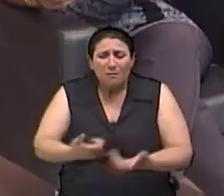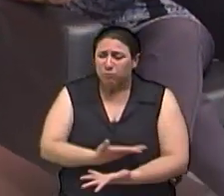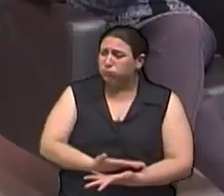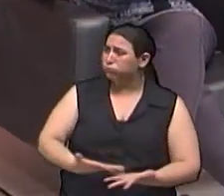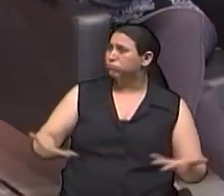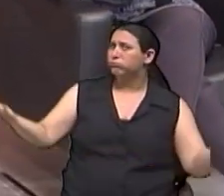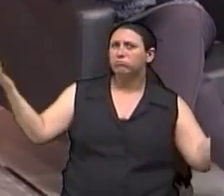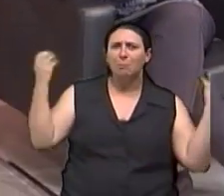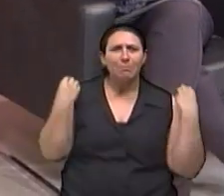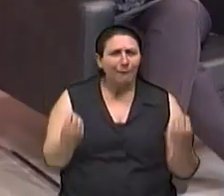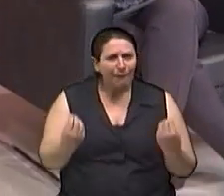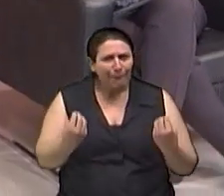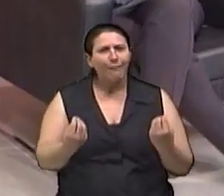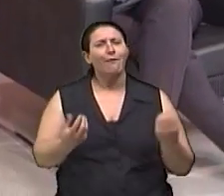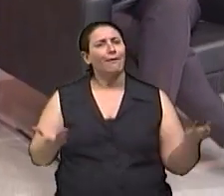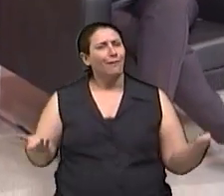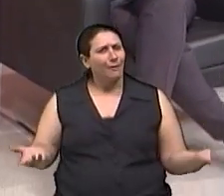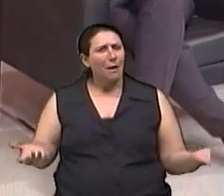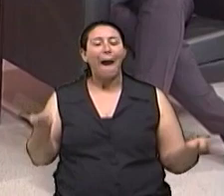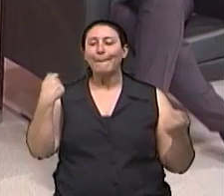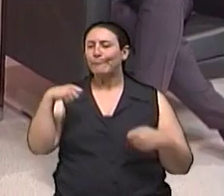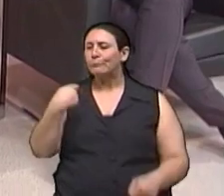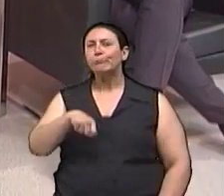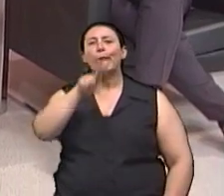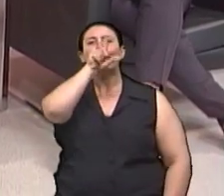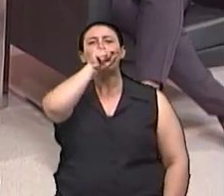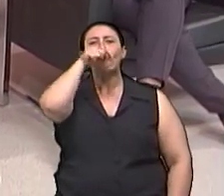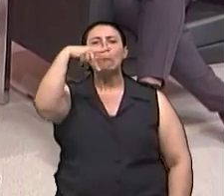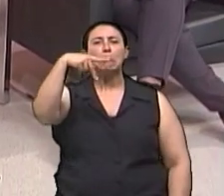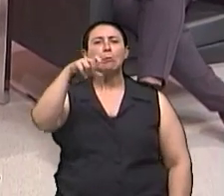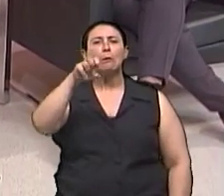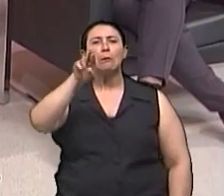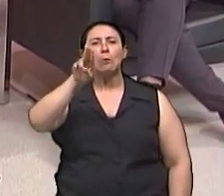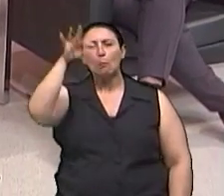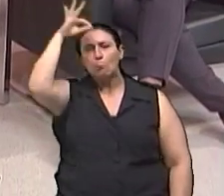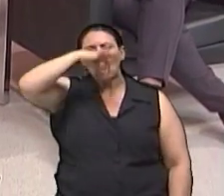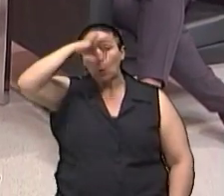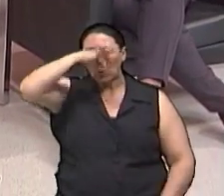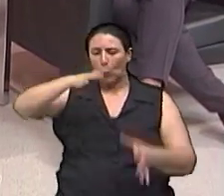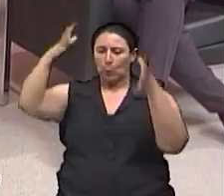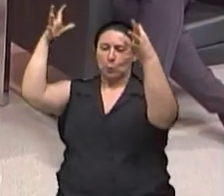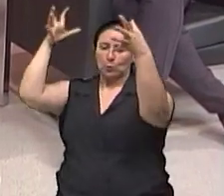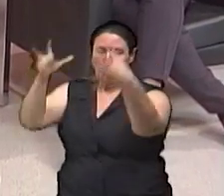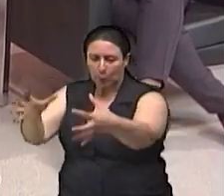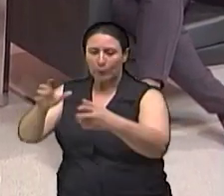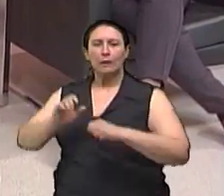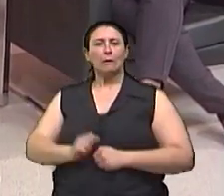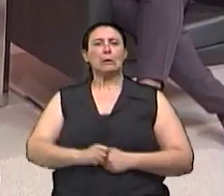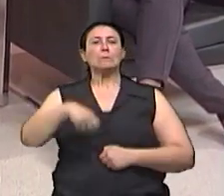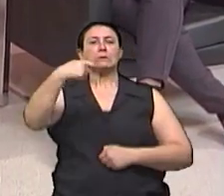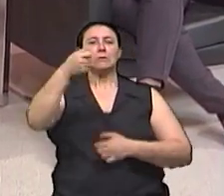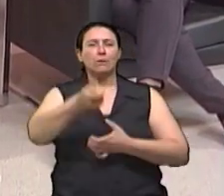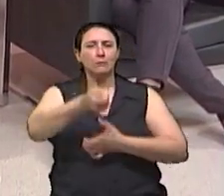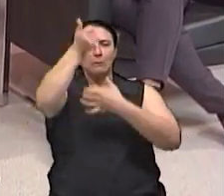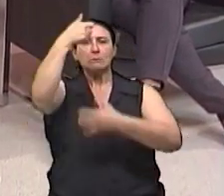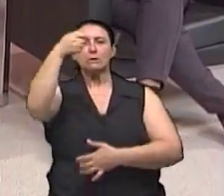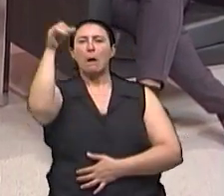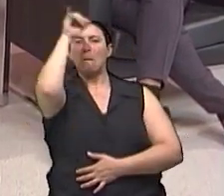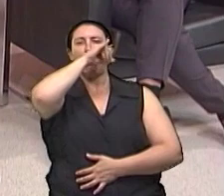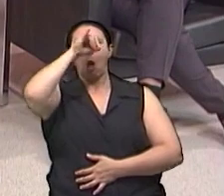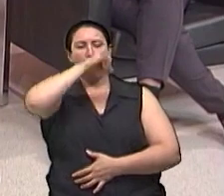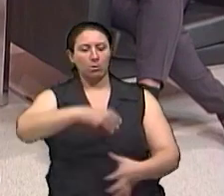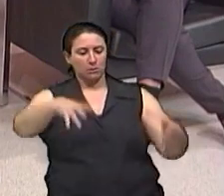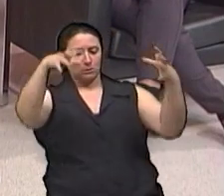E é necessário, né, Isabel? Tem ter o peru no Natal Tem que ter o porquinho no primeiro do ano Tem que ter mais a outra